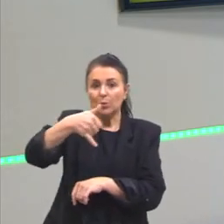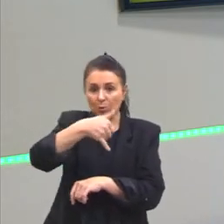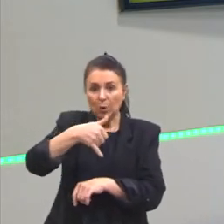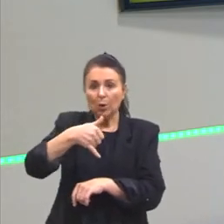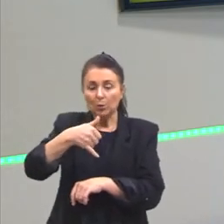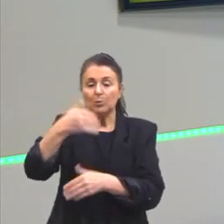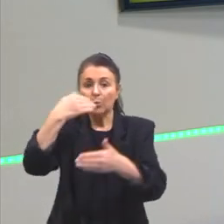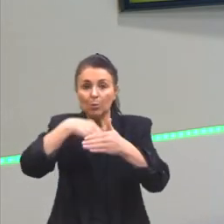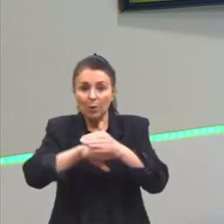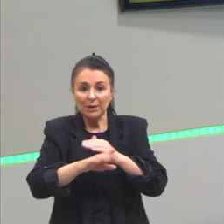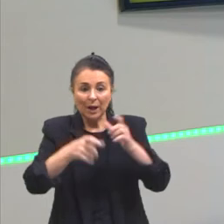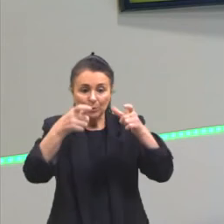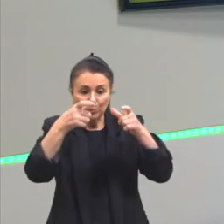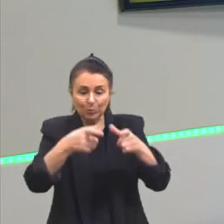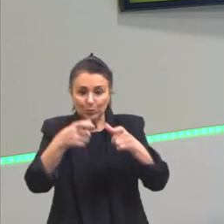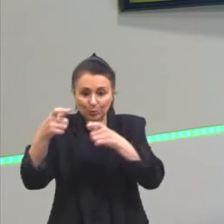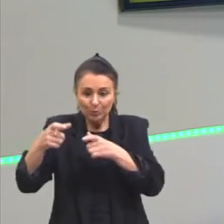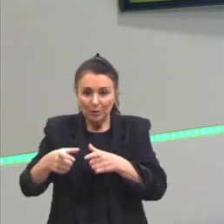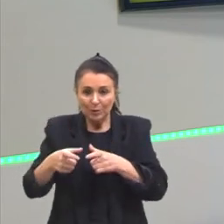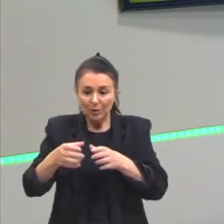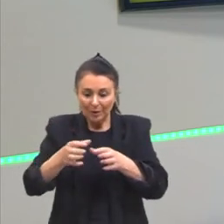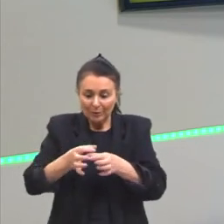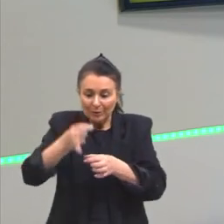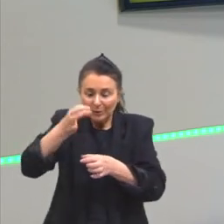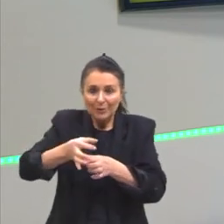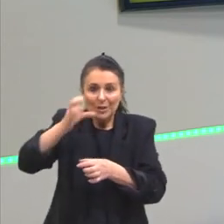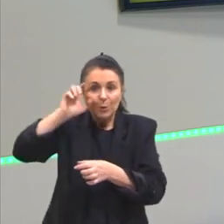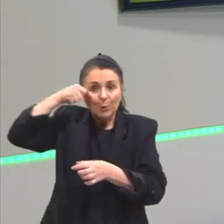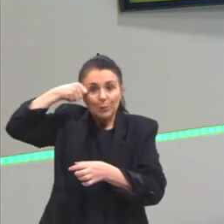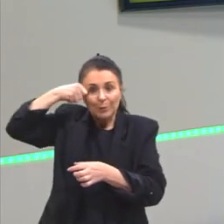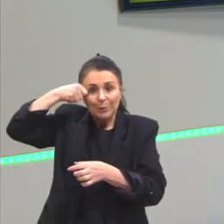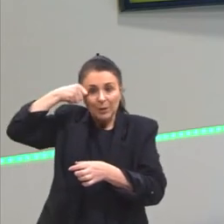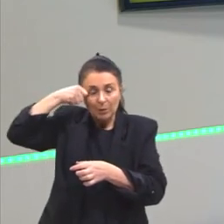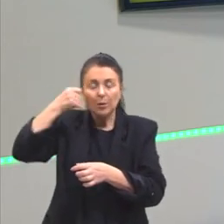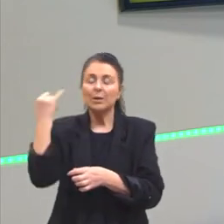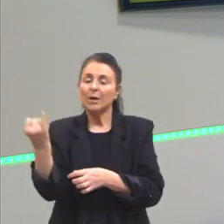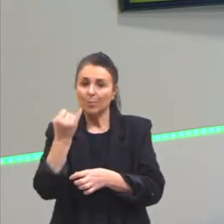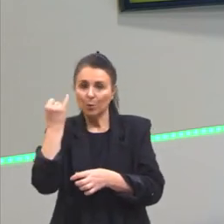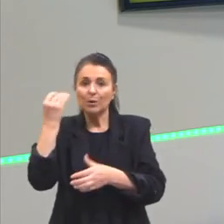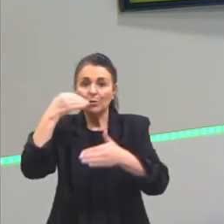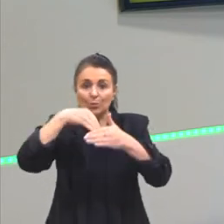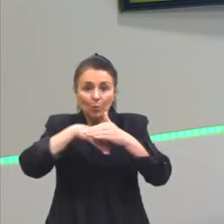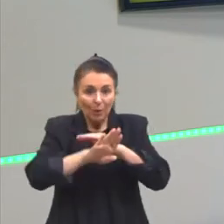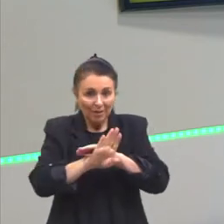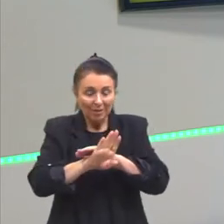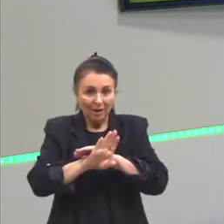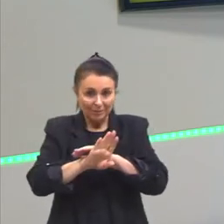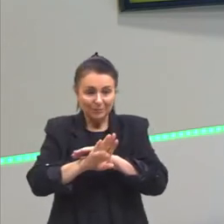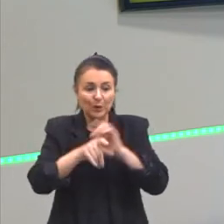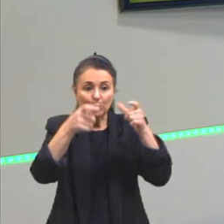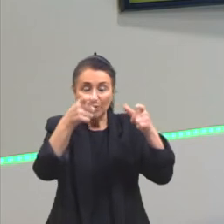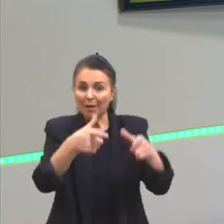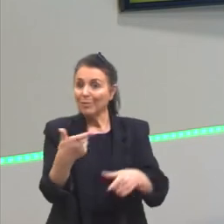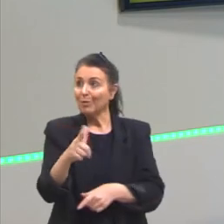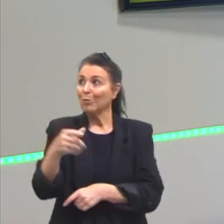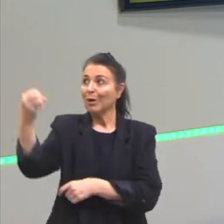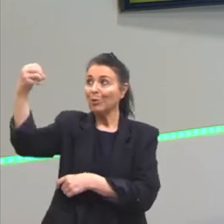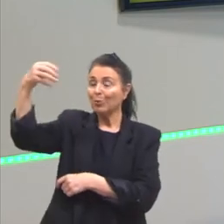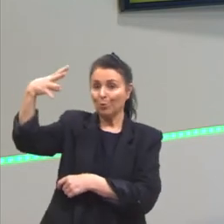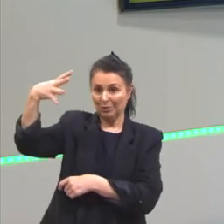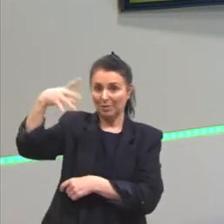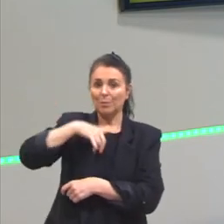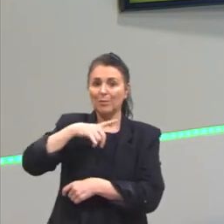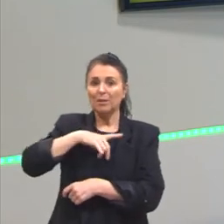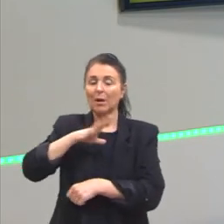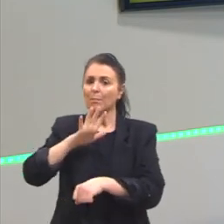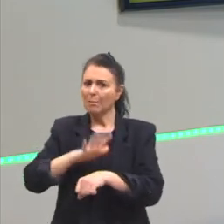frascos escuros, porque eles se degradam na luz, e é importante guardar esses produtos na ausência, para manter uma vida útil maior,